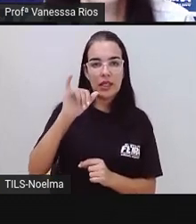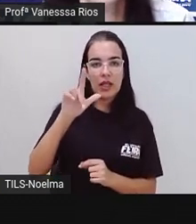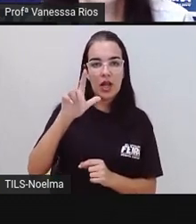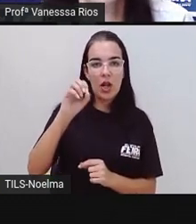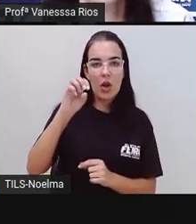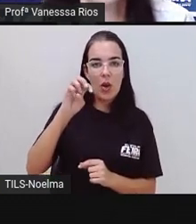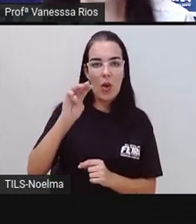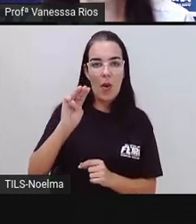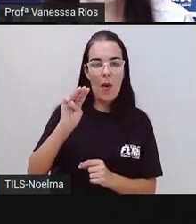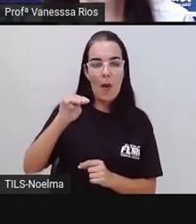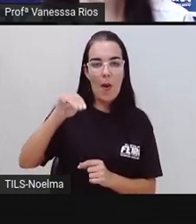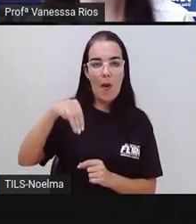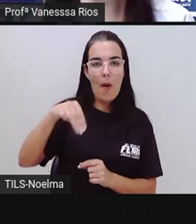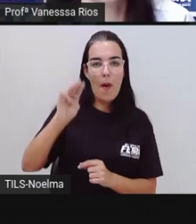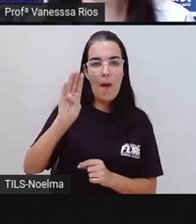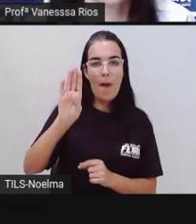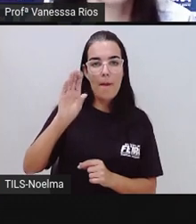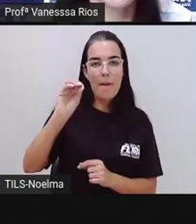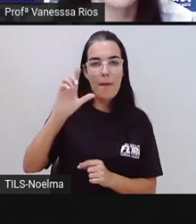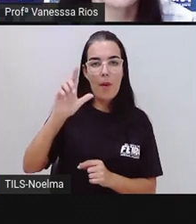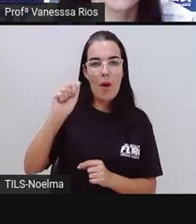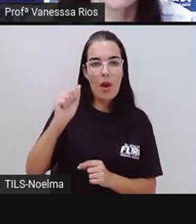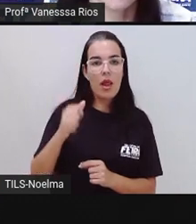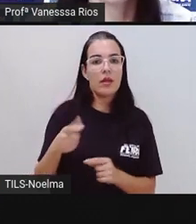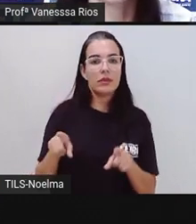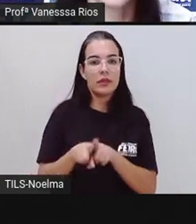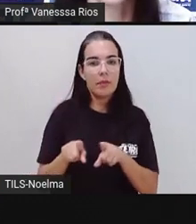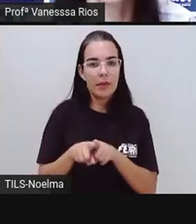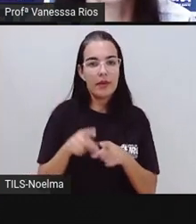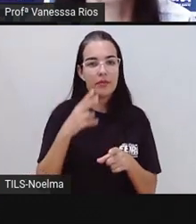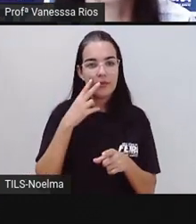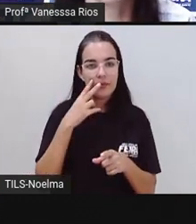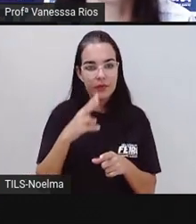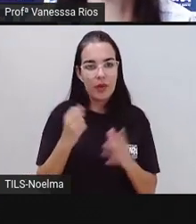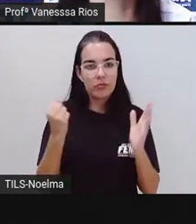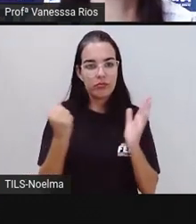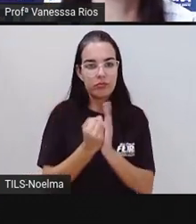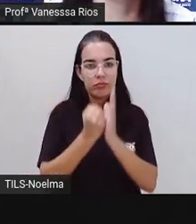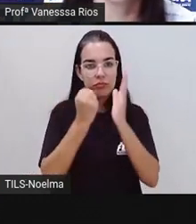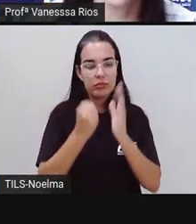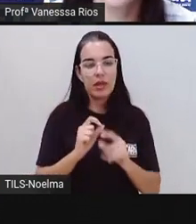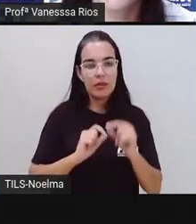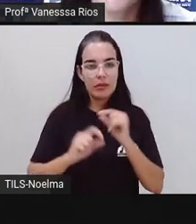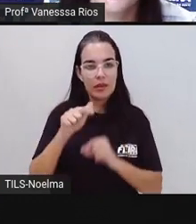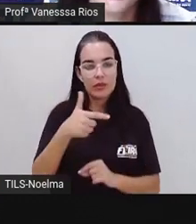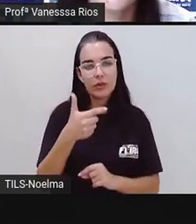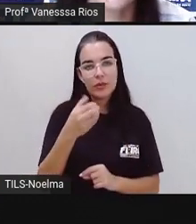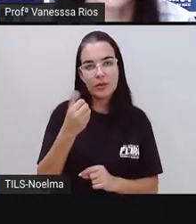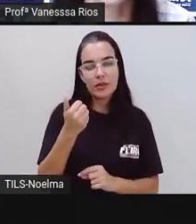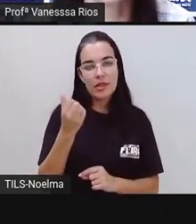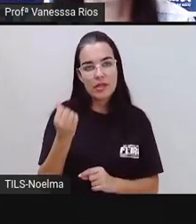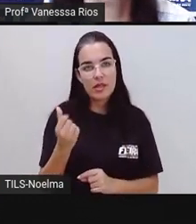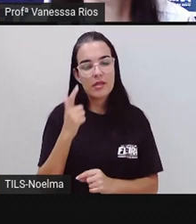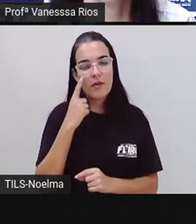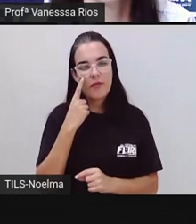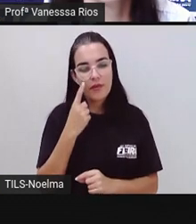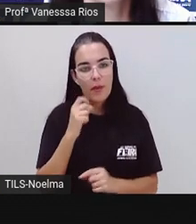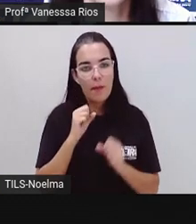reconhecida pela Fundação Cultural Palmares como comunidade quilombola em 2016.